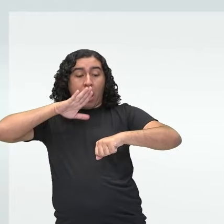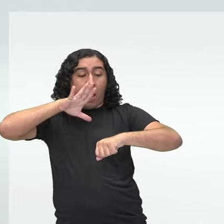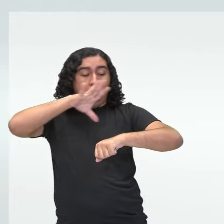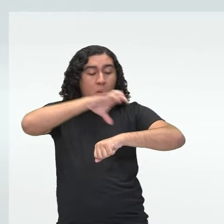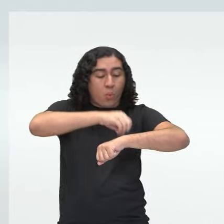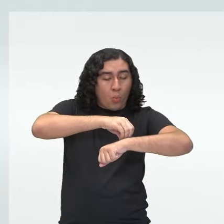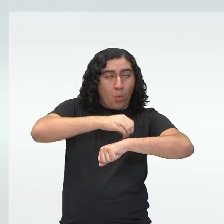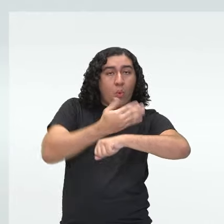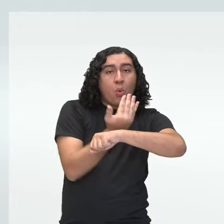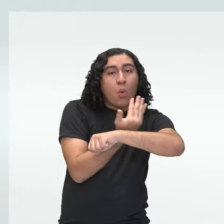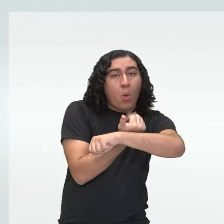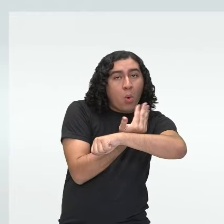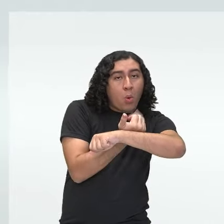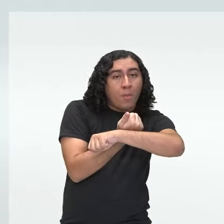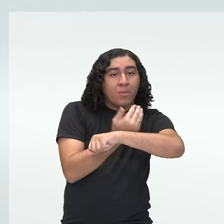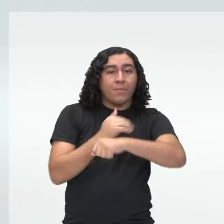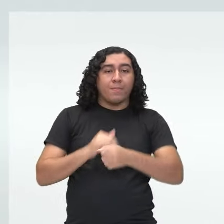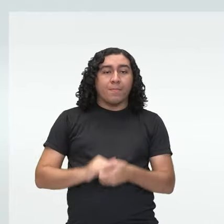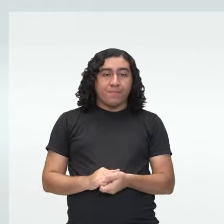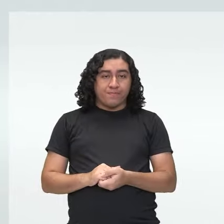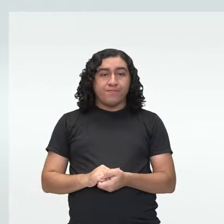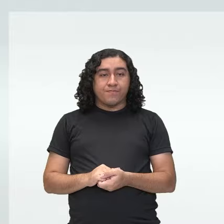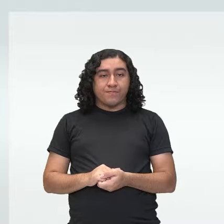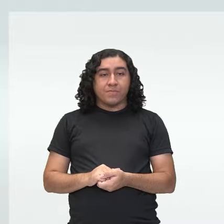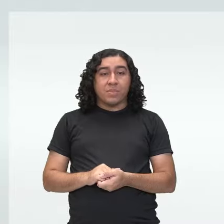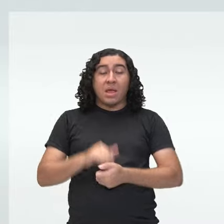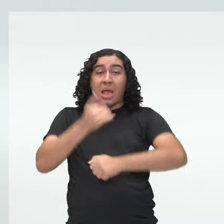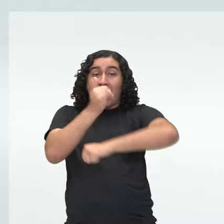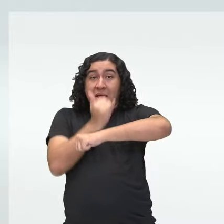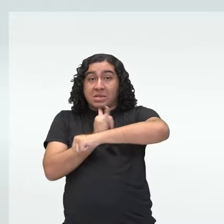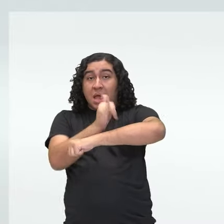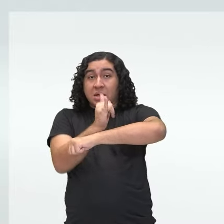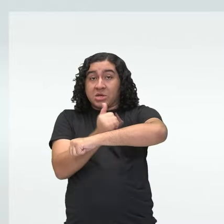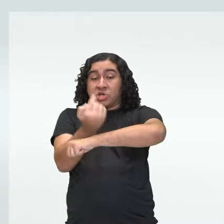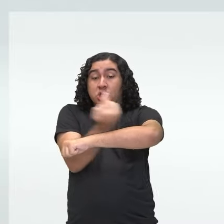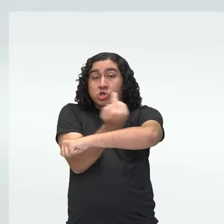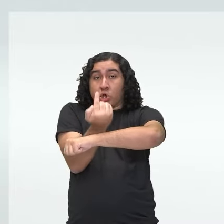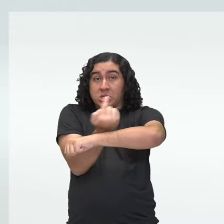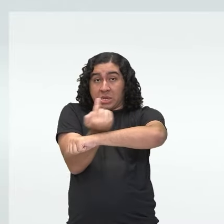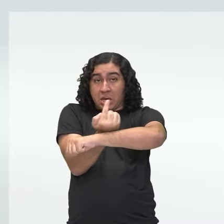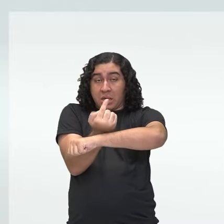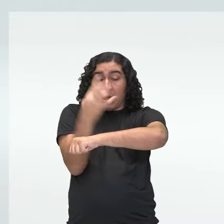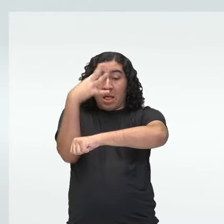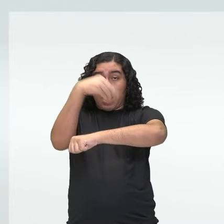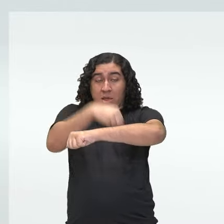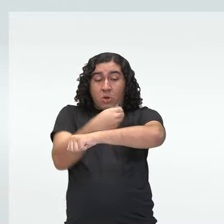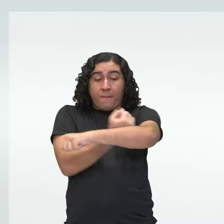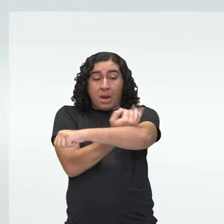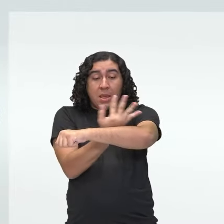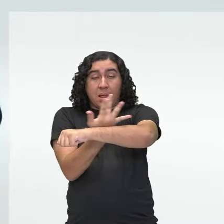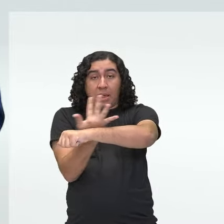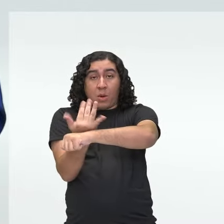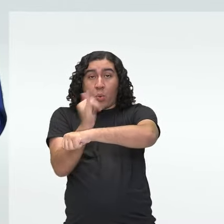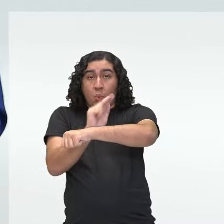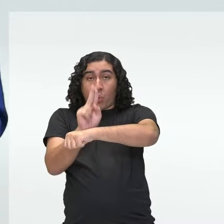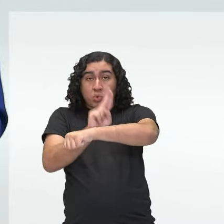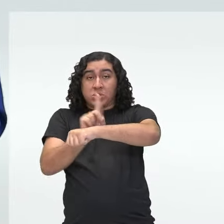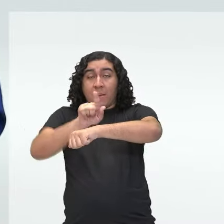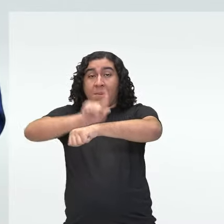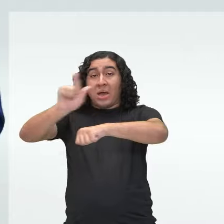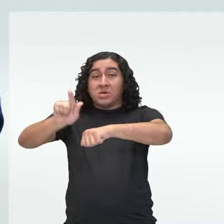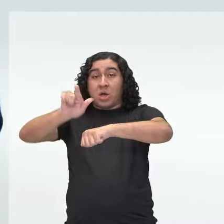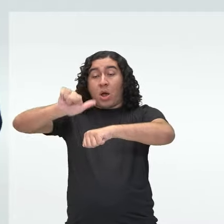alimentar, né? E aqui uma parte dessa energia, ela é consumida pelo animal e apenas uma pequena